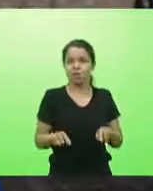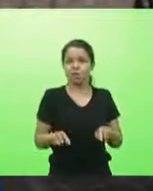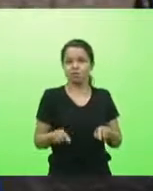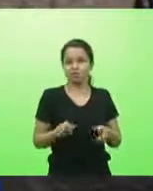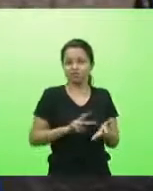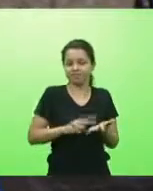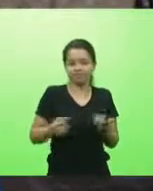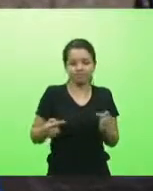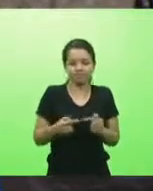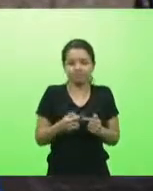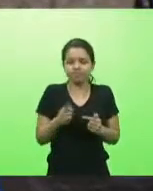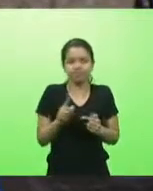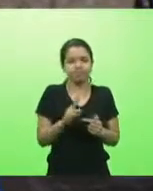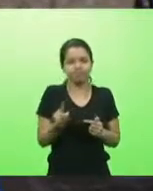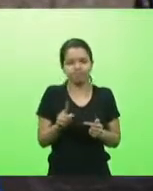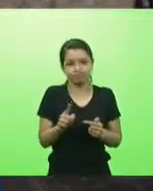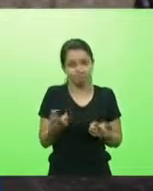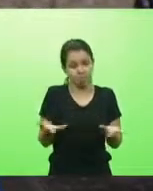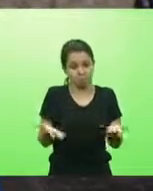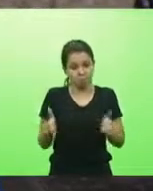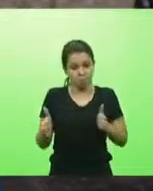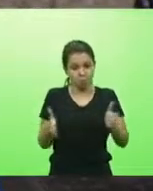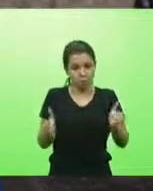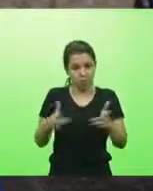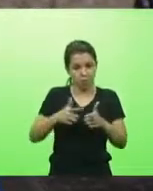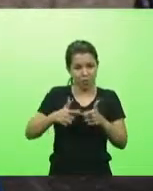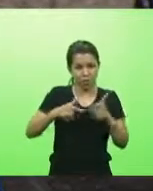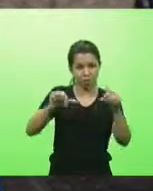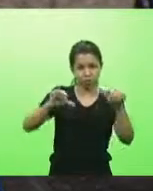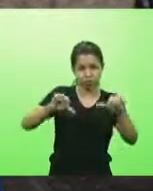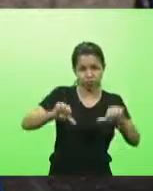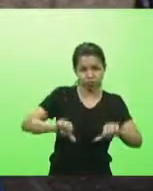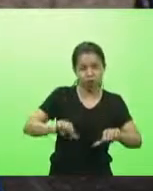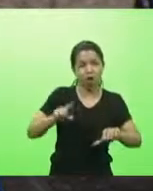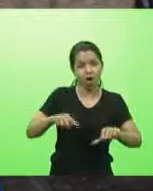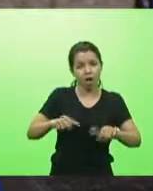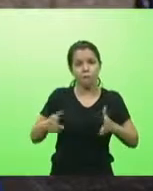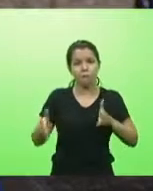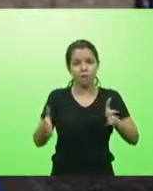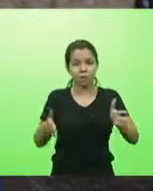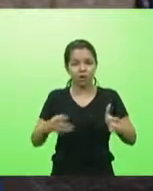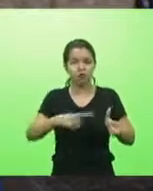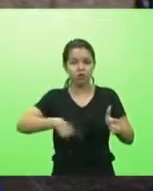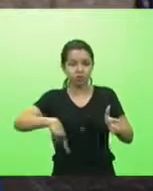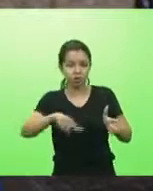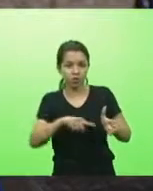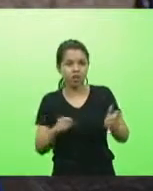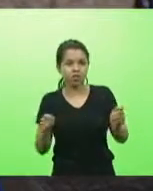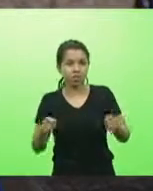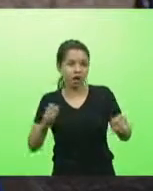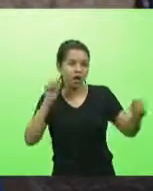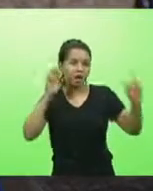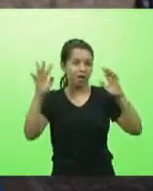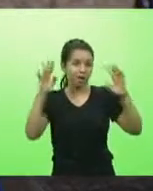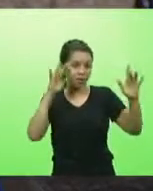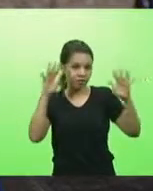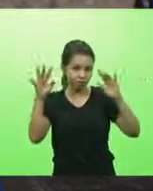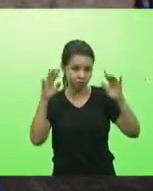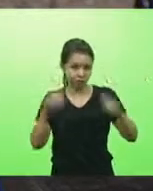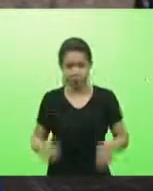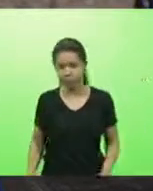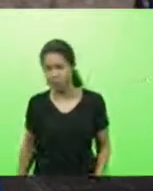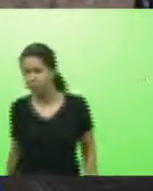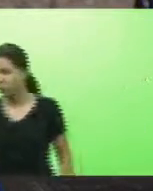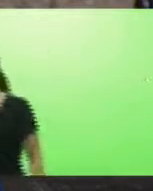momentos como esses momentos de grande crise também sejam momentos para que nós possamos refletir e ou